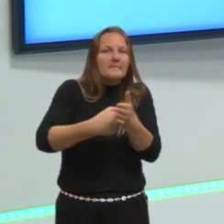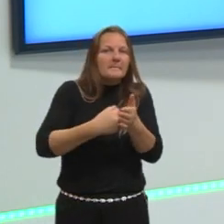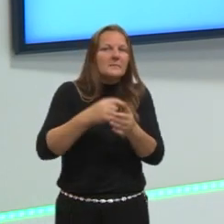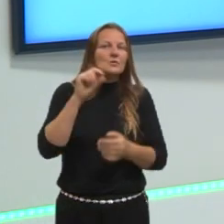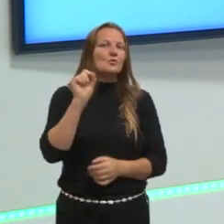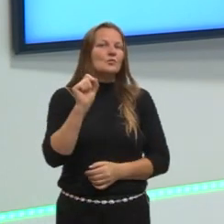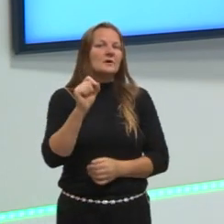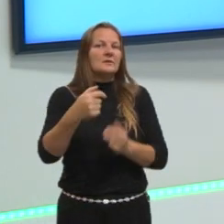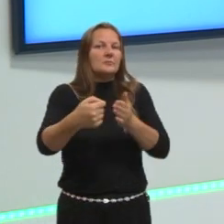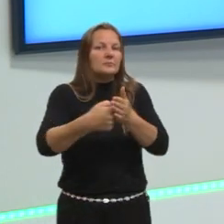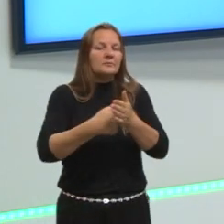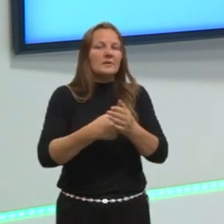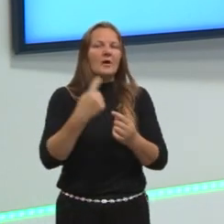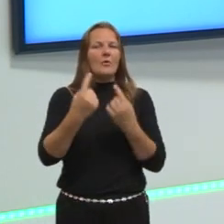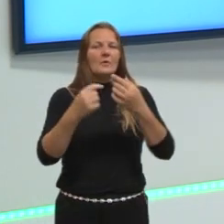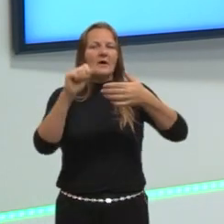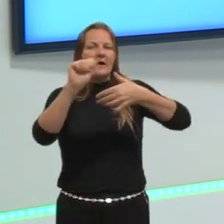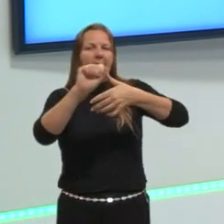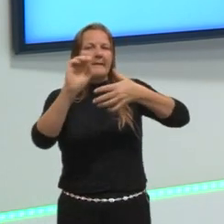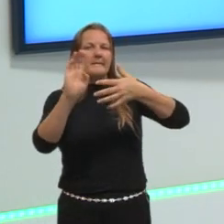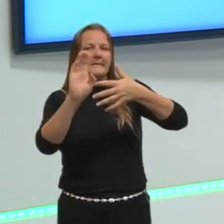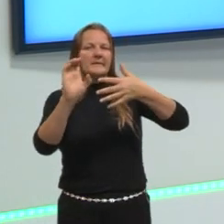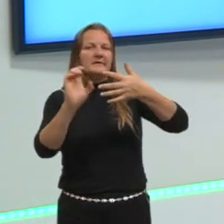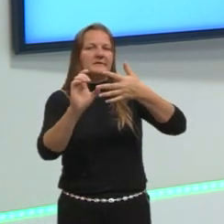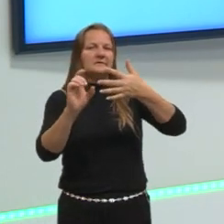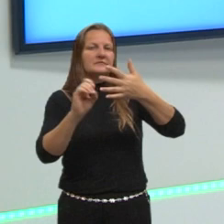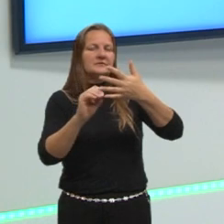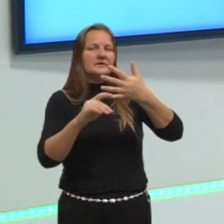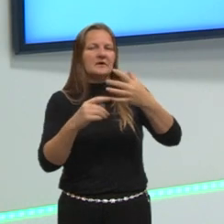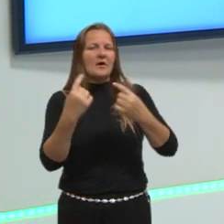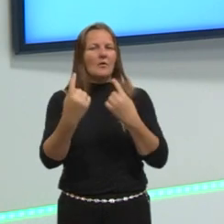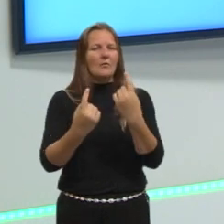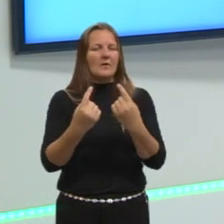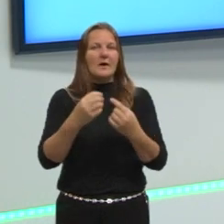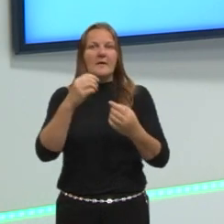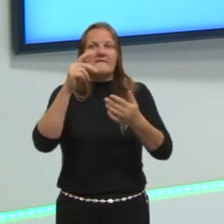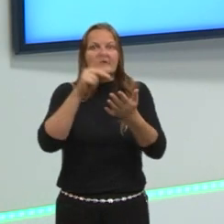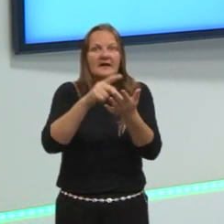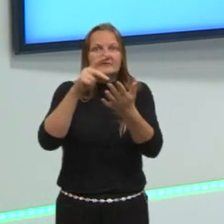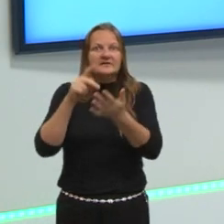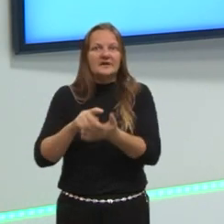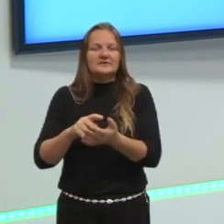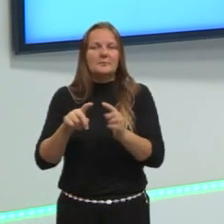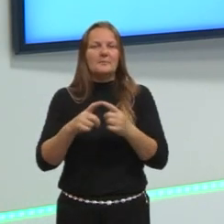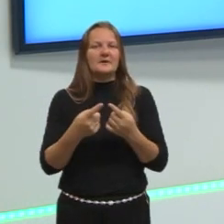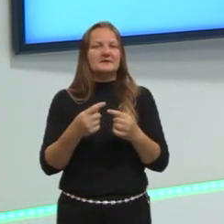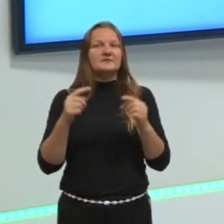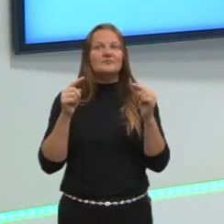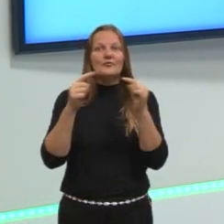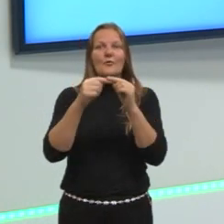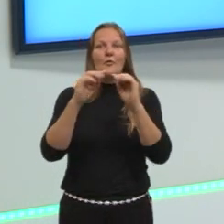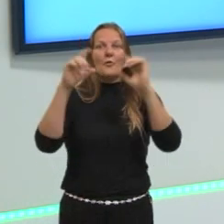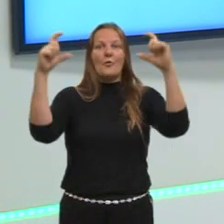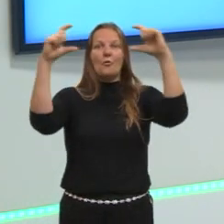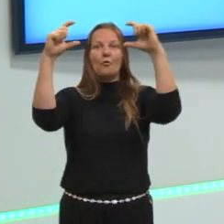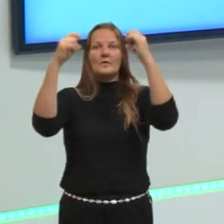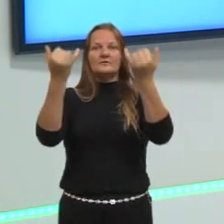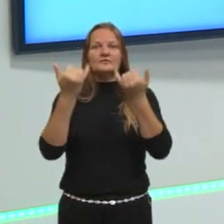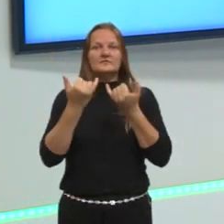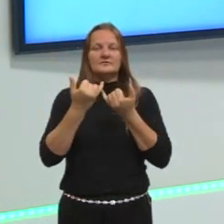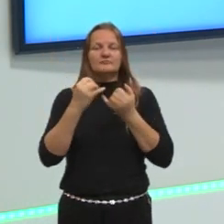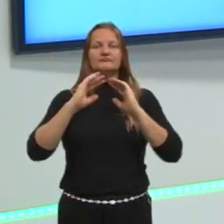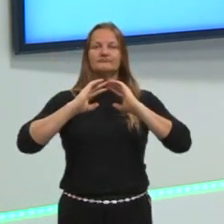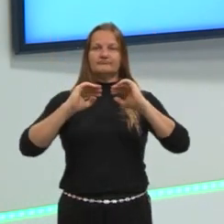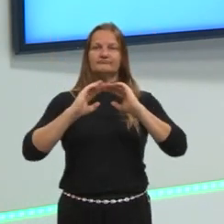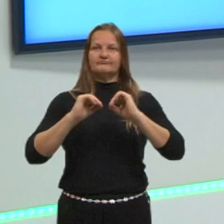Porque tem algumas alternativas muito boas, que também são verdadeiras, mas não querem, não respondem